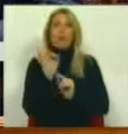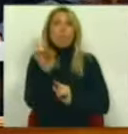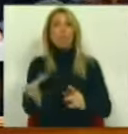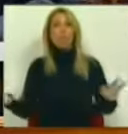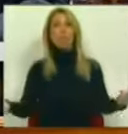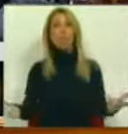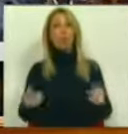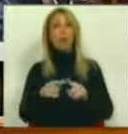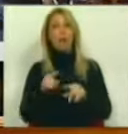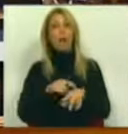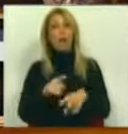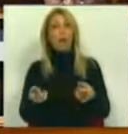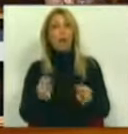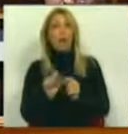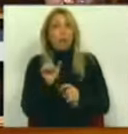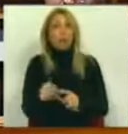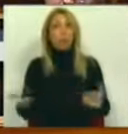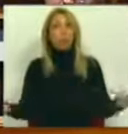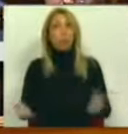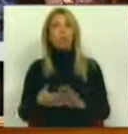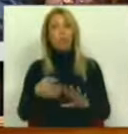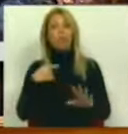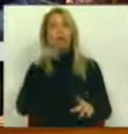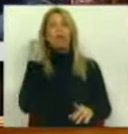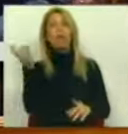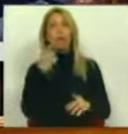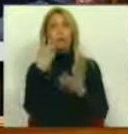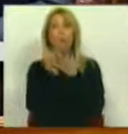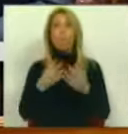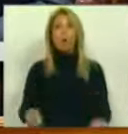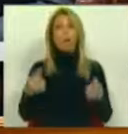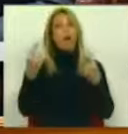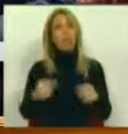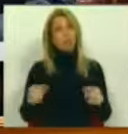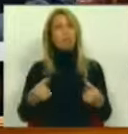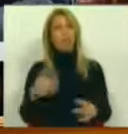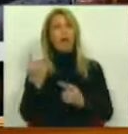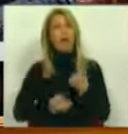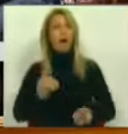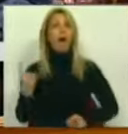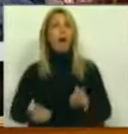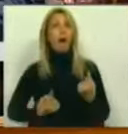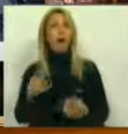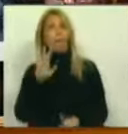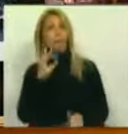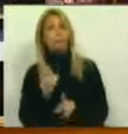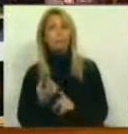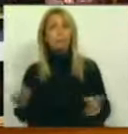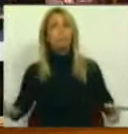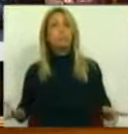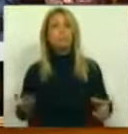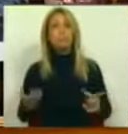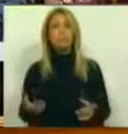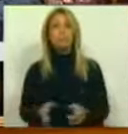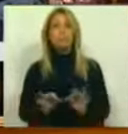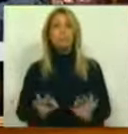revisitar uma matéria que achamos que terá alguma a cuidado com precisamente aquela de verificar, digamos,